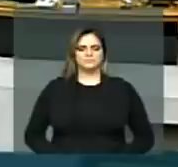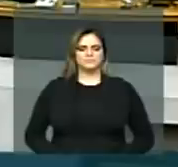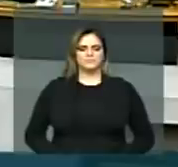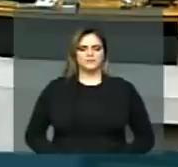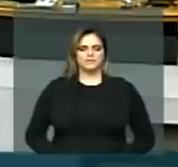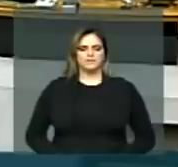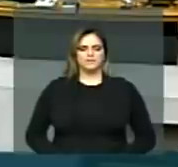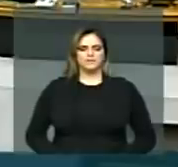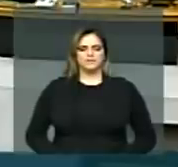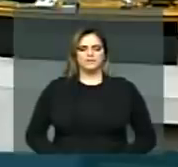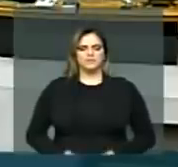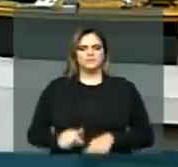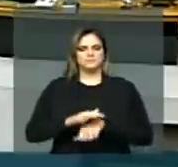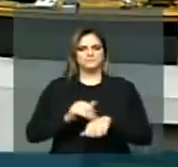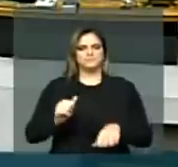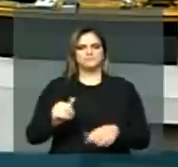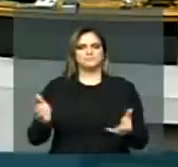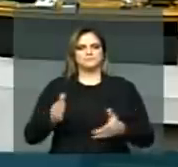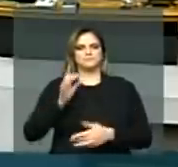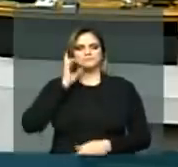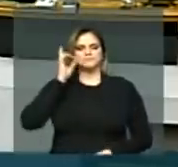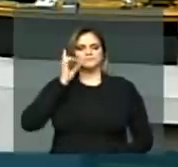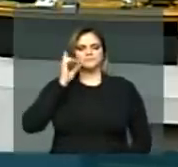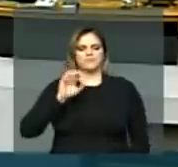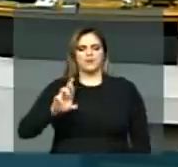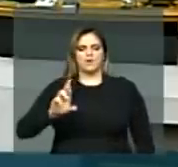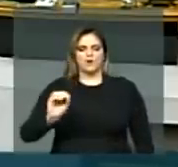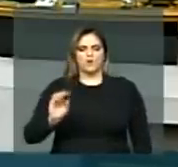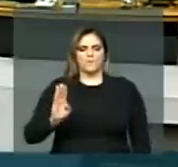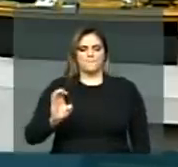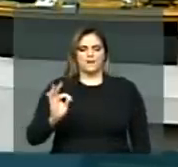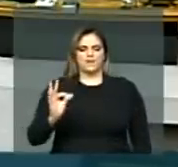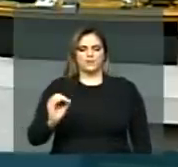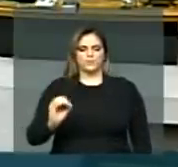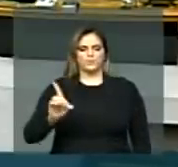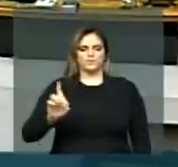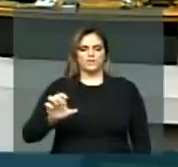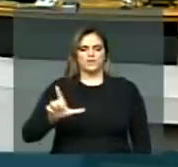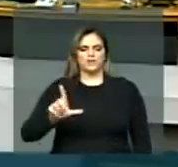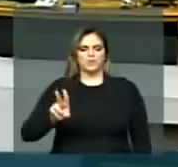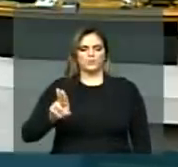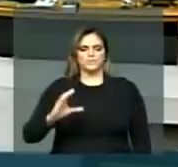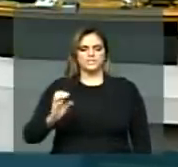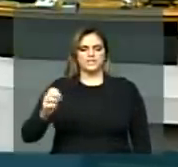Para o grande expediente, conceda a palavra ao deputado Roberto de Lucena, PV São Paulo.